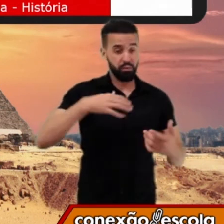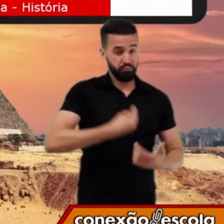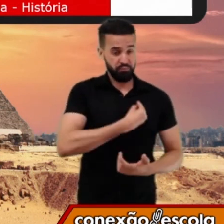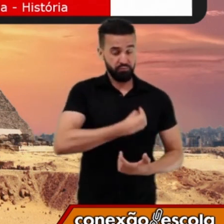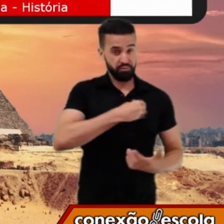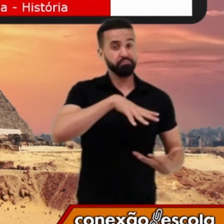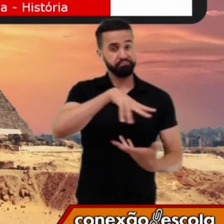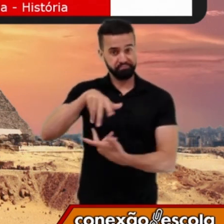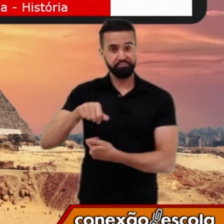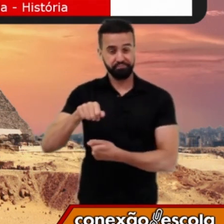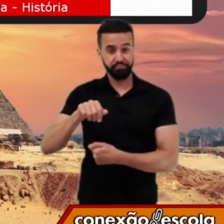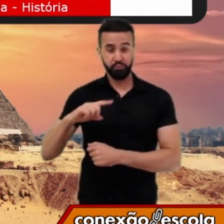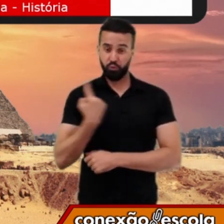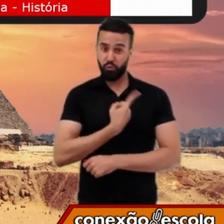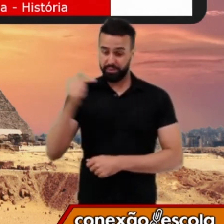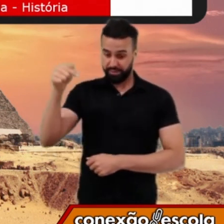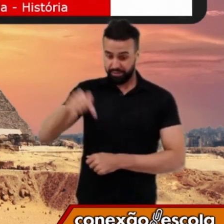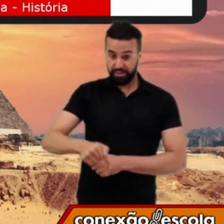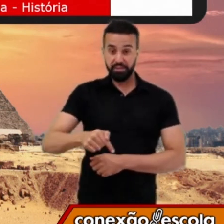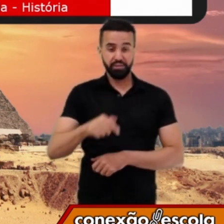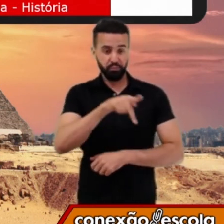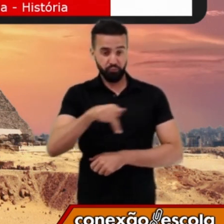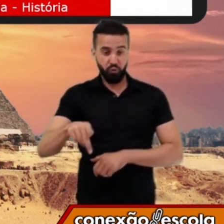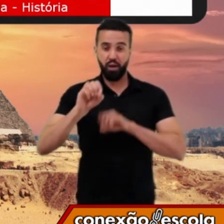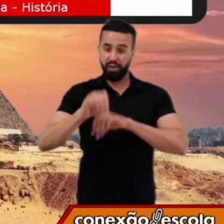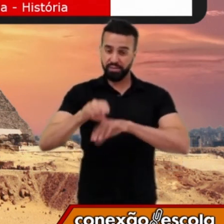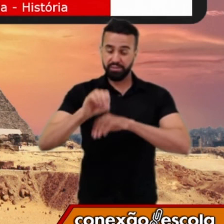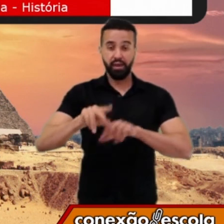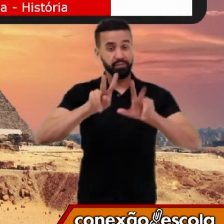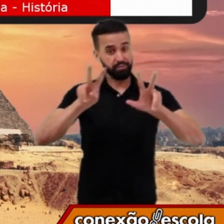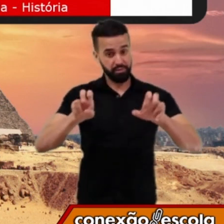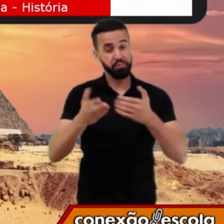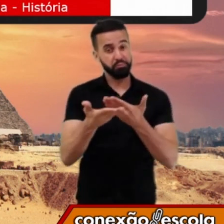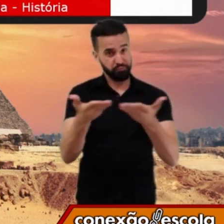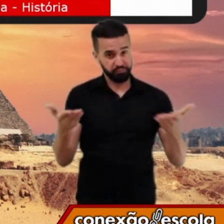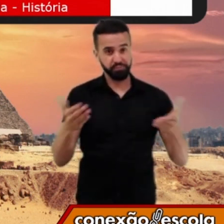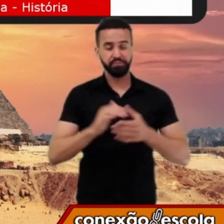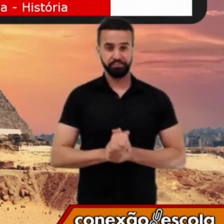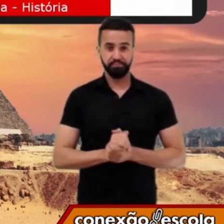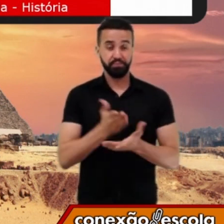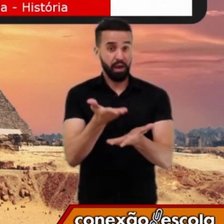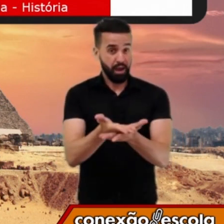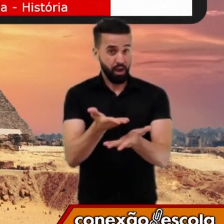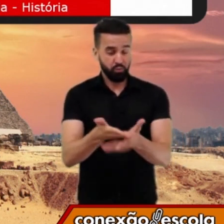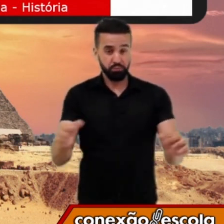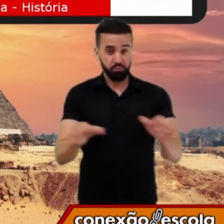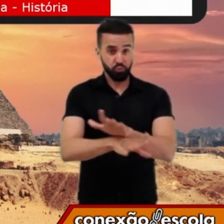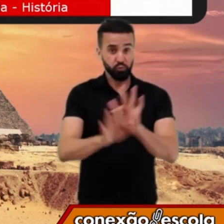E nós estamos aqui para estudar esses temas como foram apresentados para vocês. Nós encerramos por aqui.